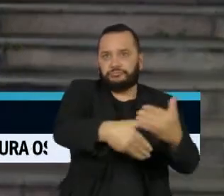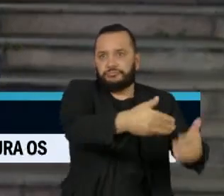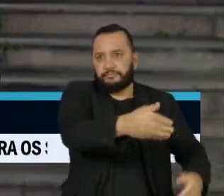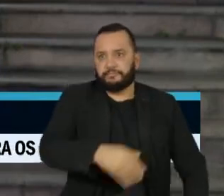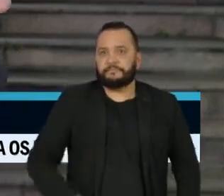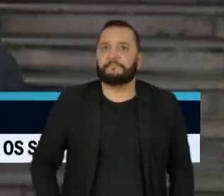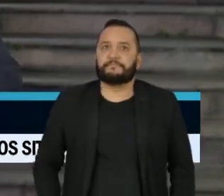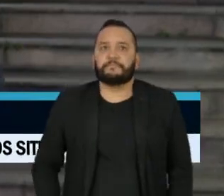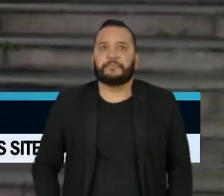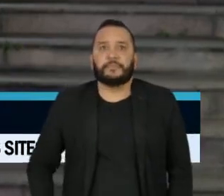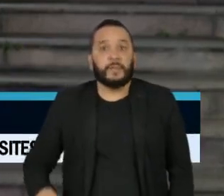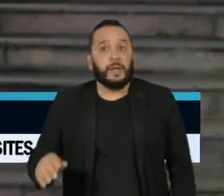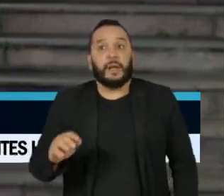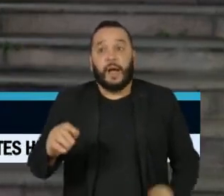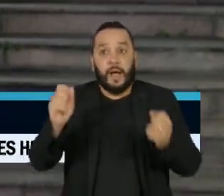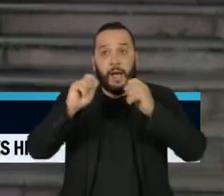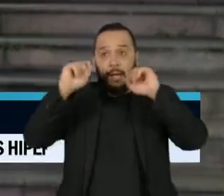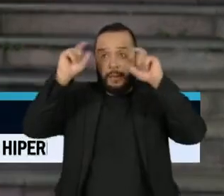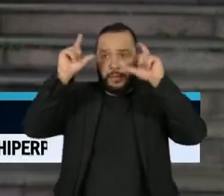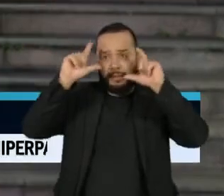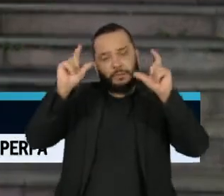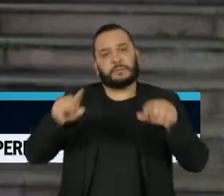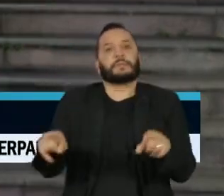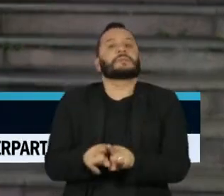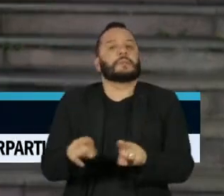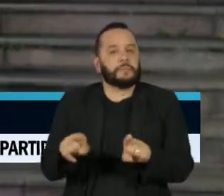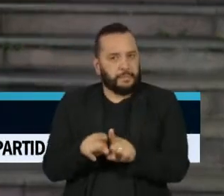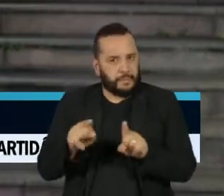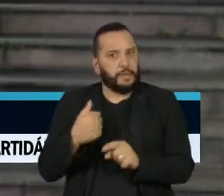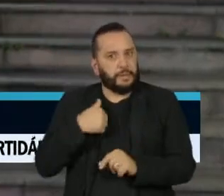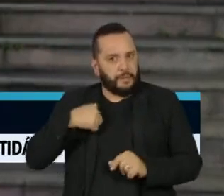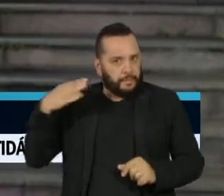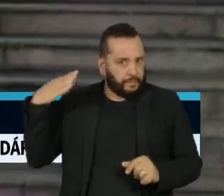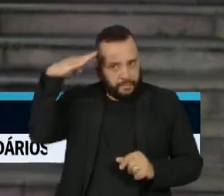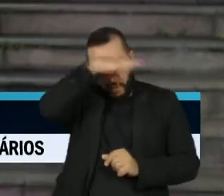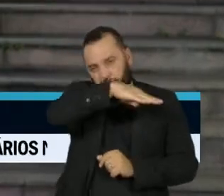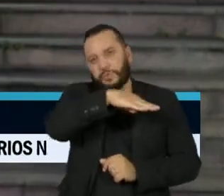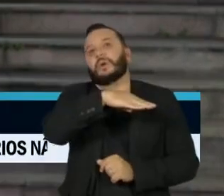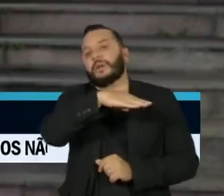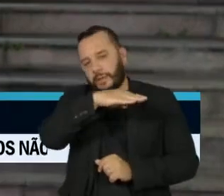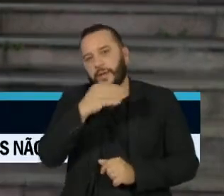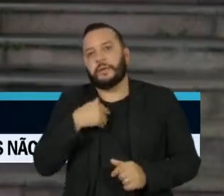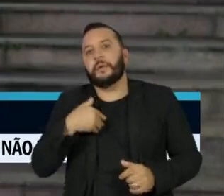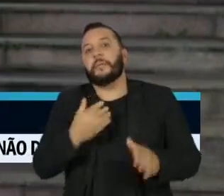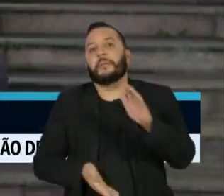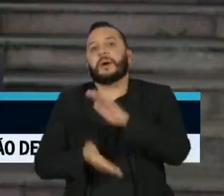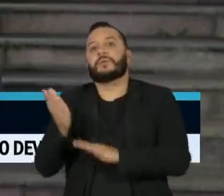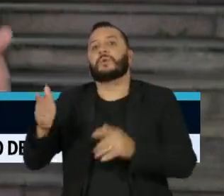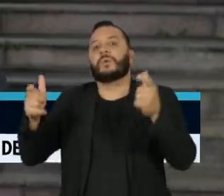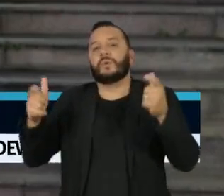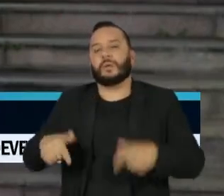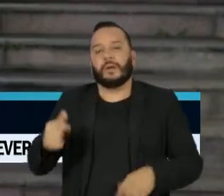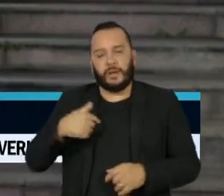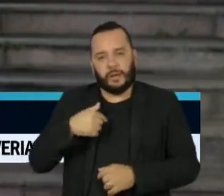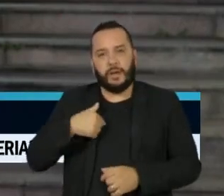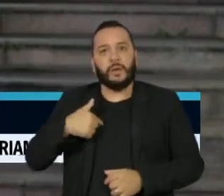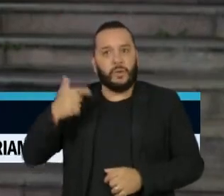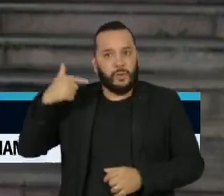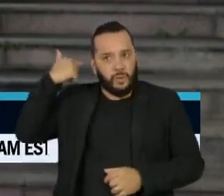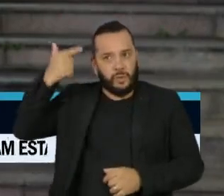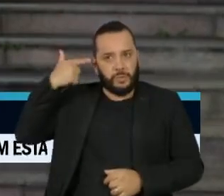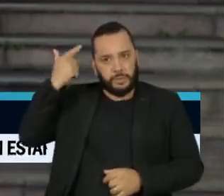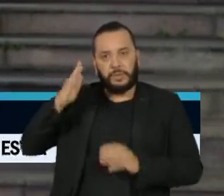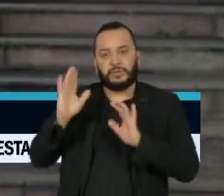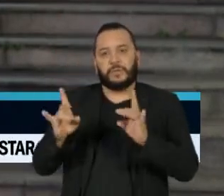Um outro fato chamou a atenção durante a passagem do presidente Jair Bolsonaro por Londres, onde participou dos